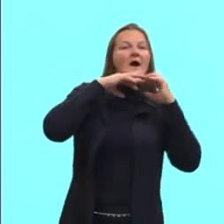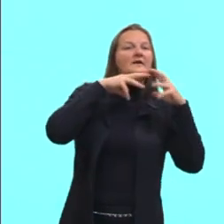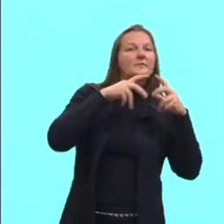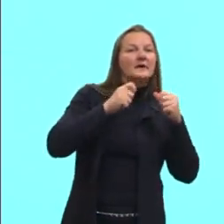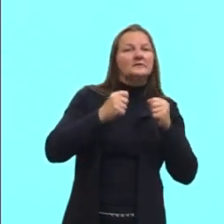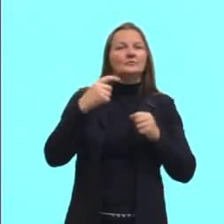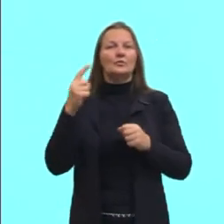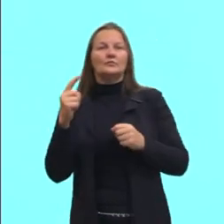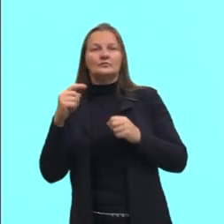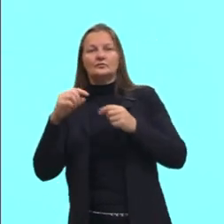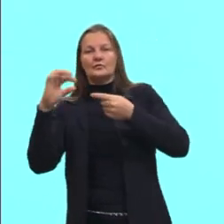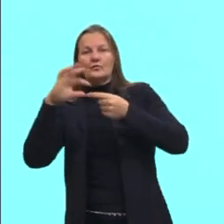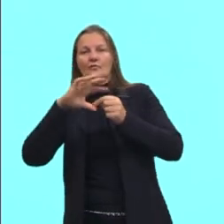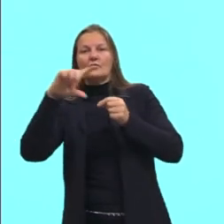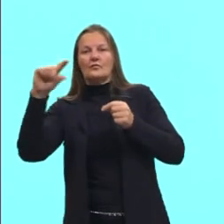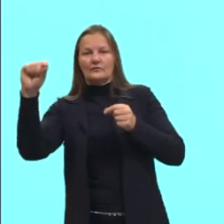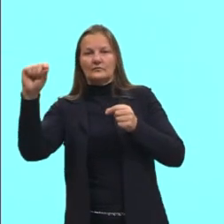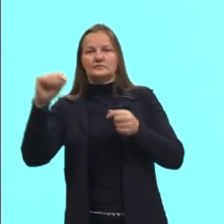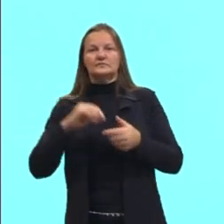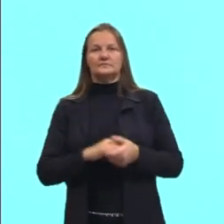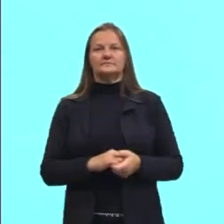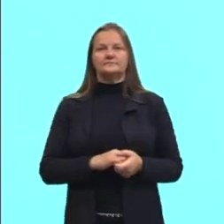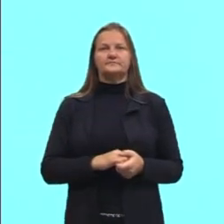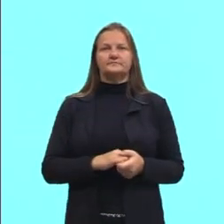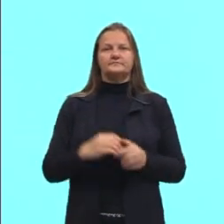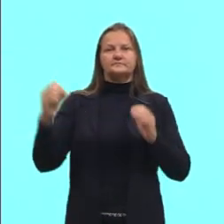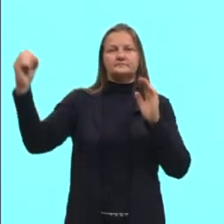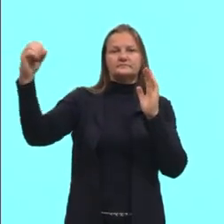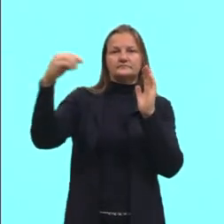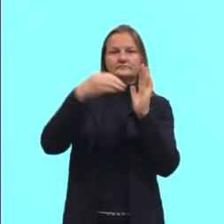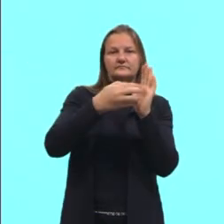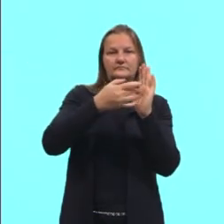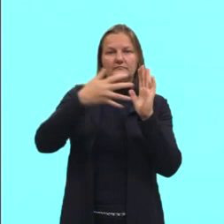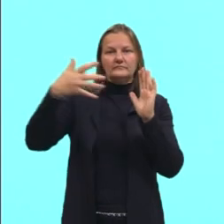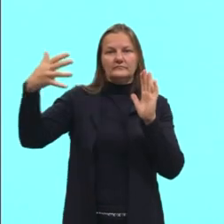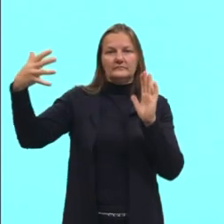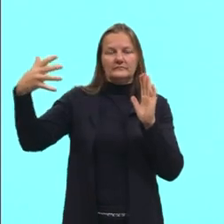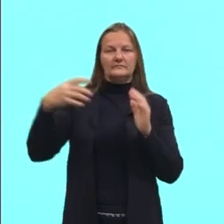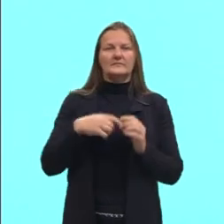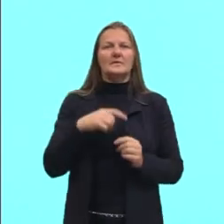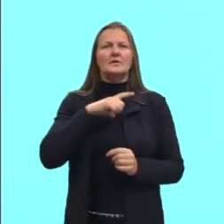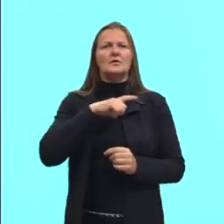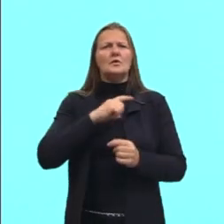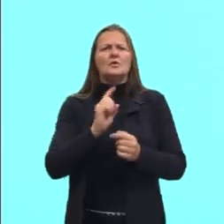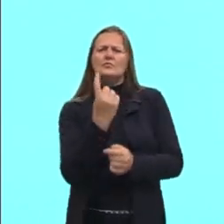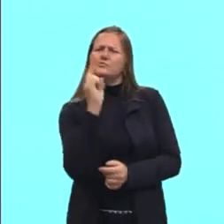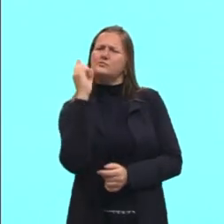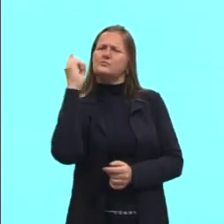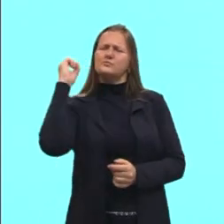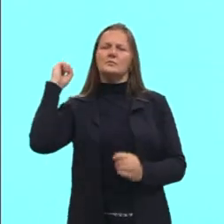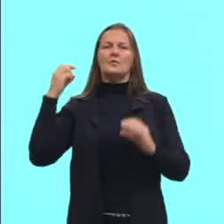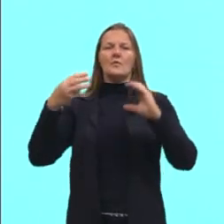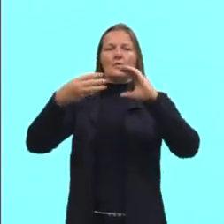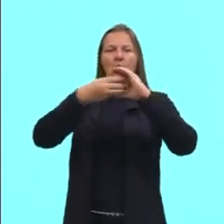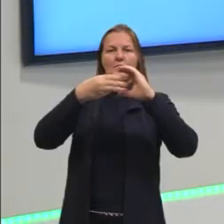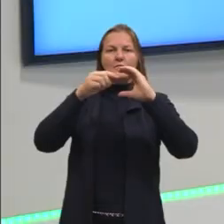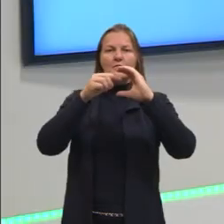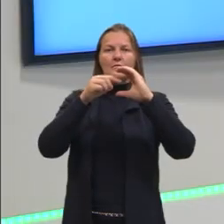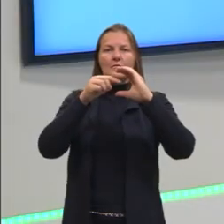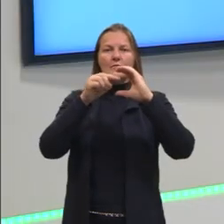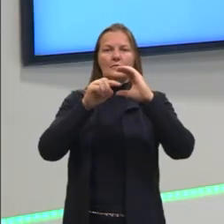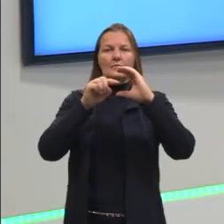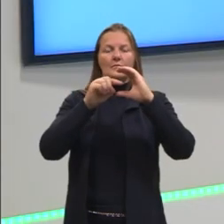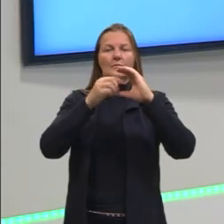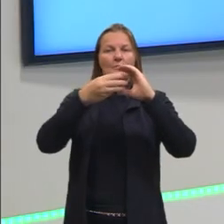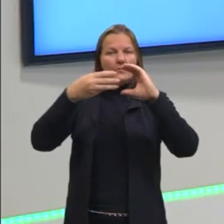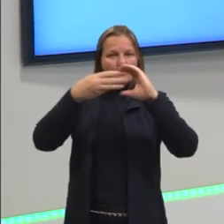por isso fotossintéticos. E aqui, um ancestral procarionte, uma célula procarionte. Então, essas